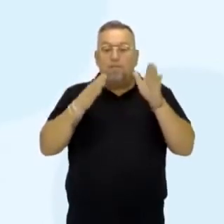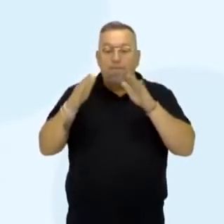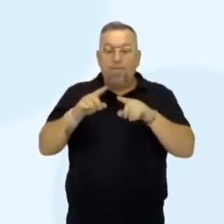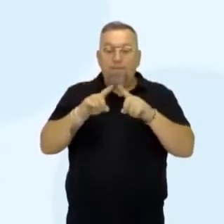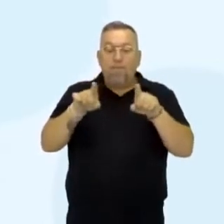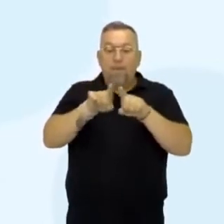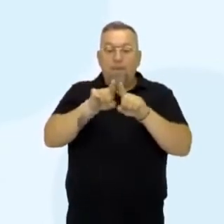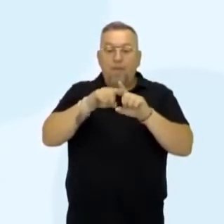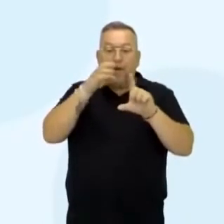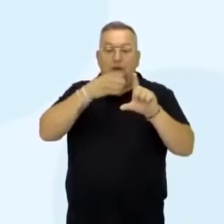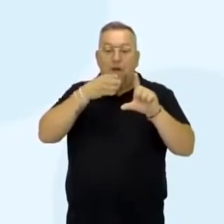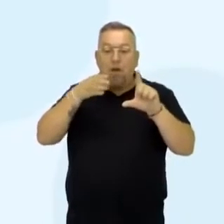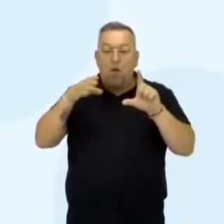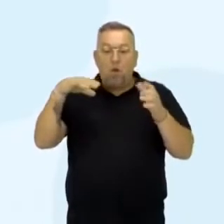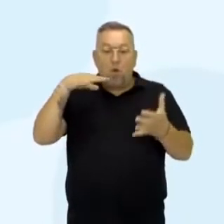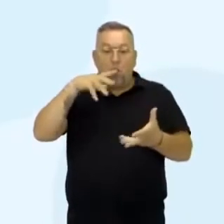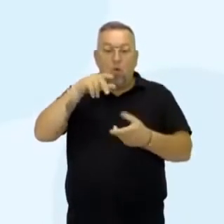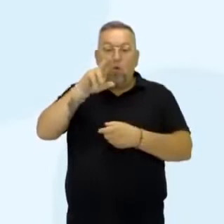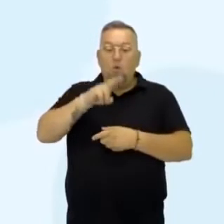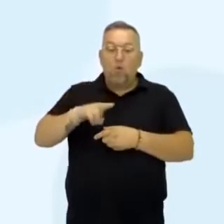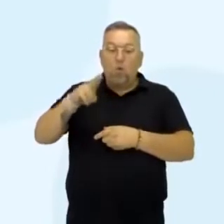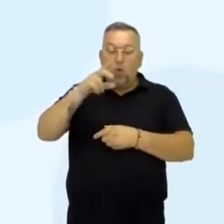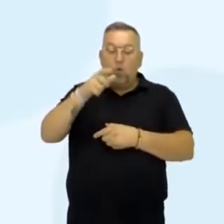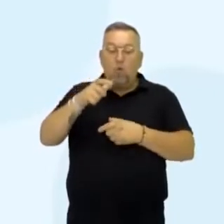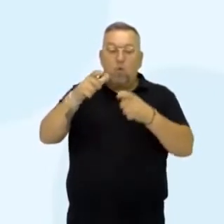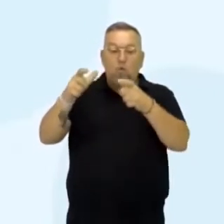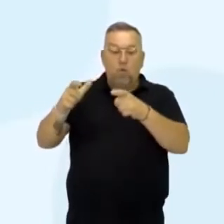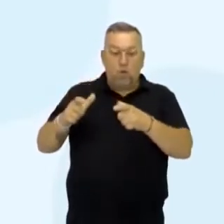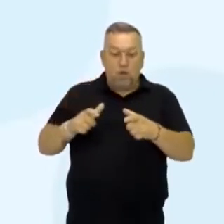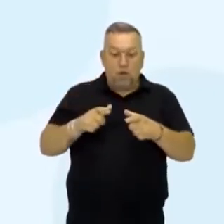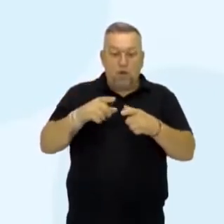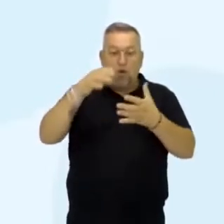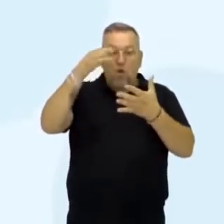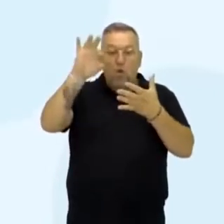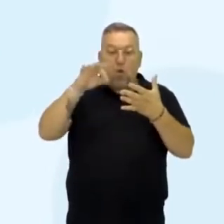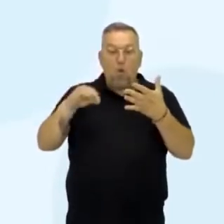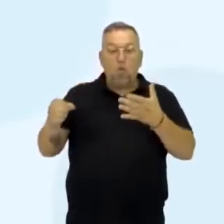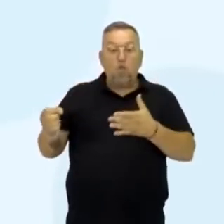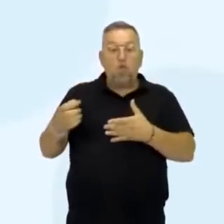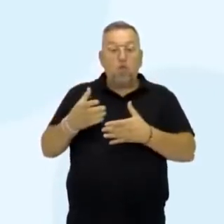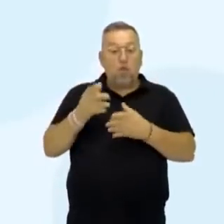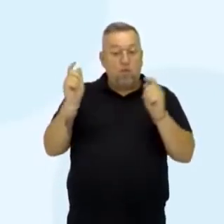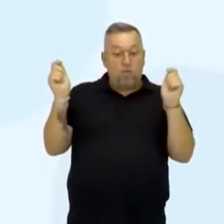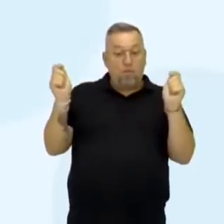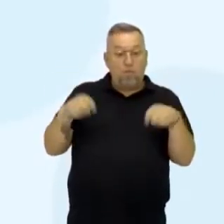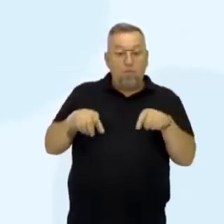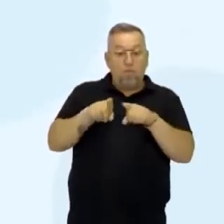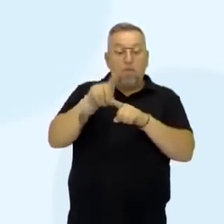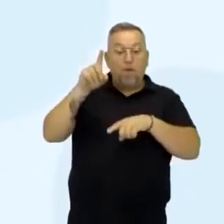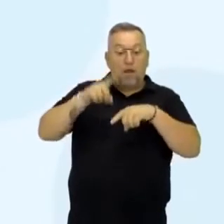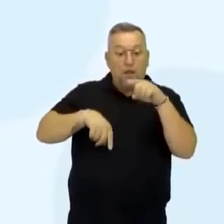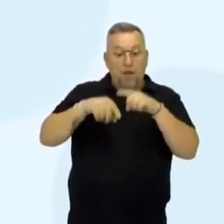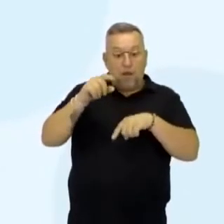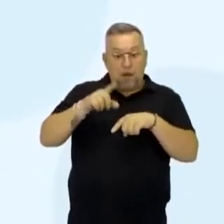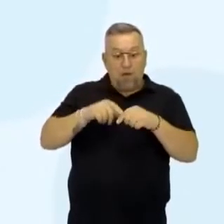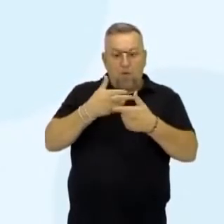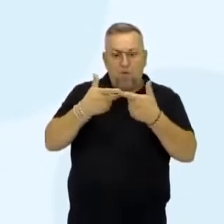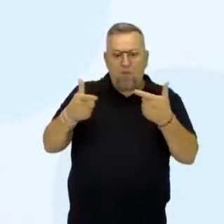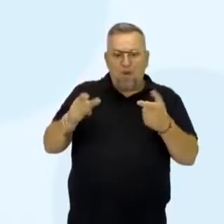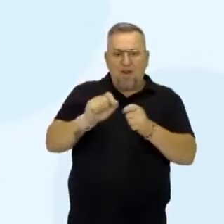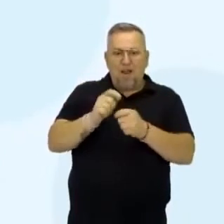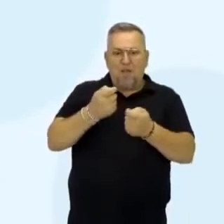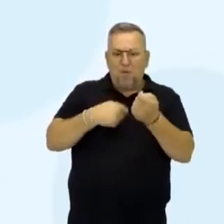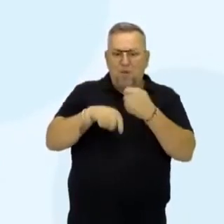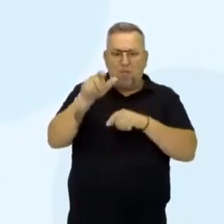e redefinem em escala global o uso do território, conferindo novas possibilidades aos fluxos materiais, que são aí